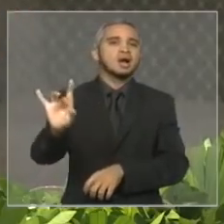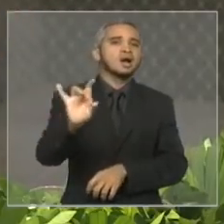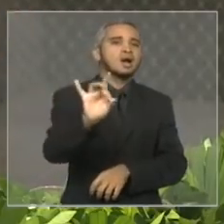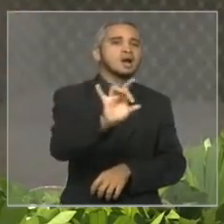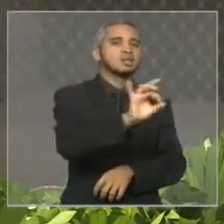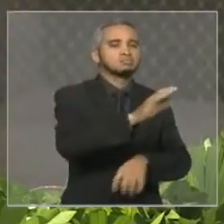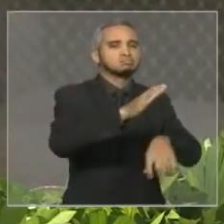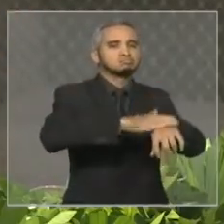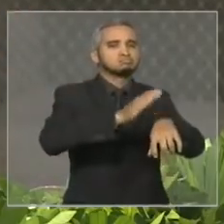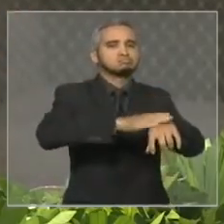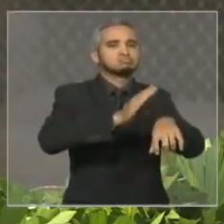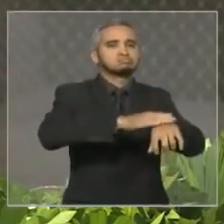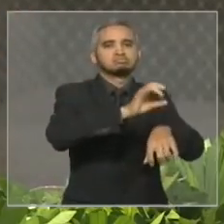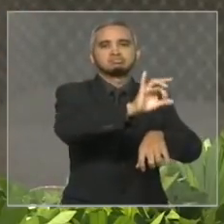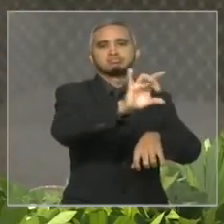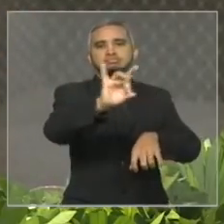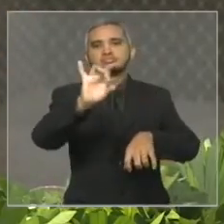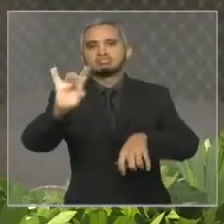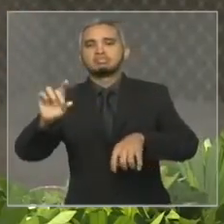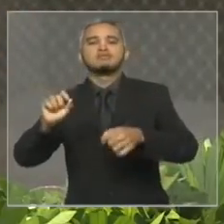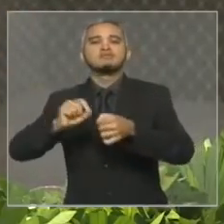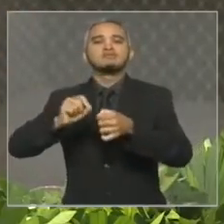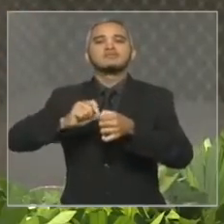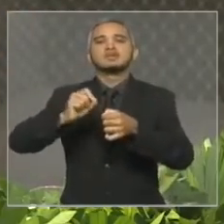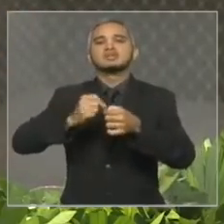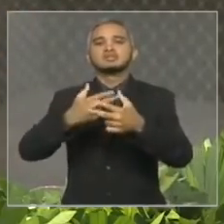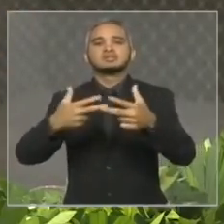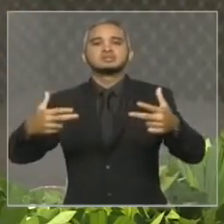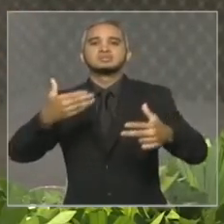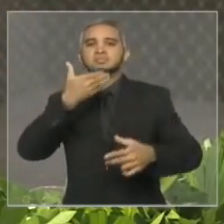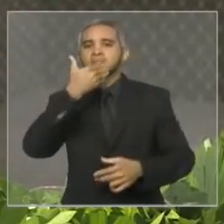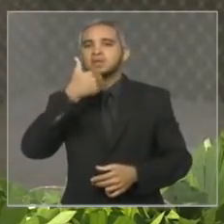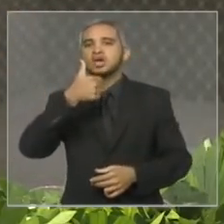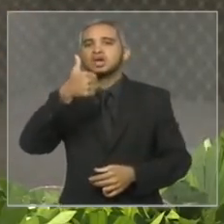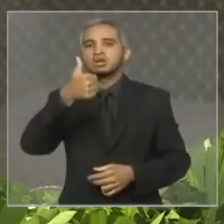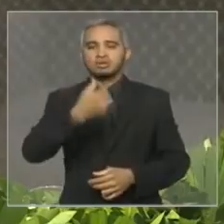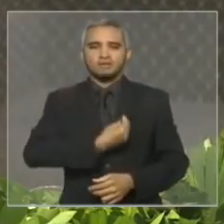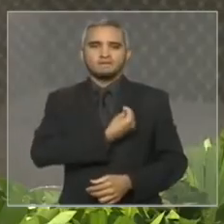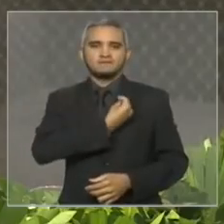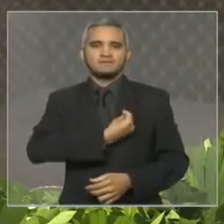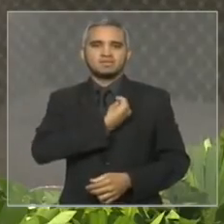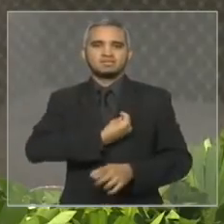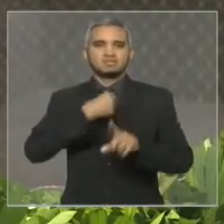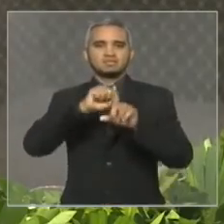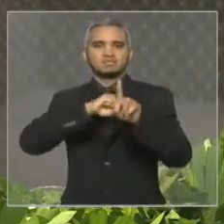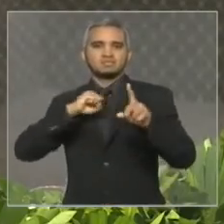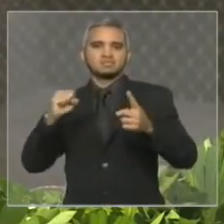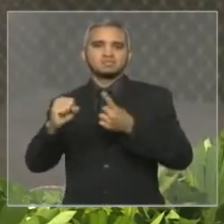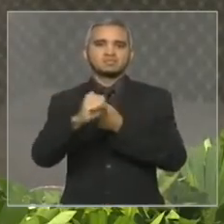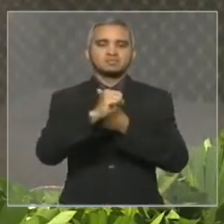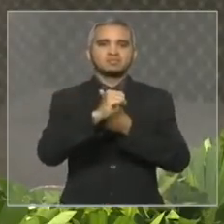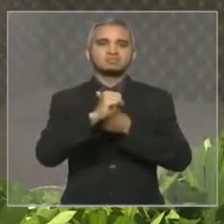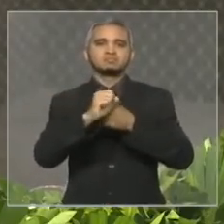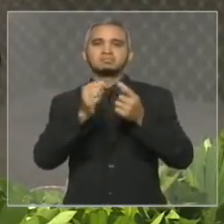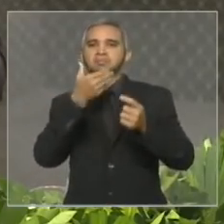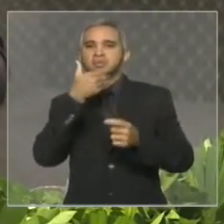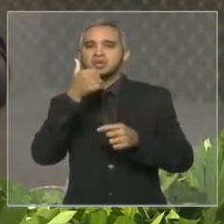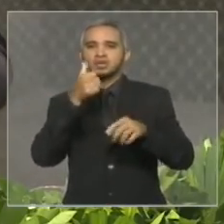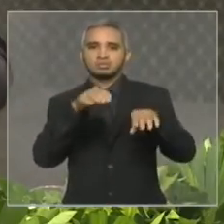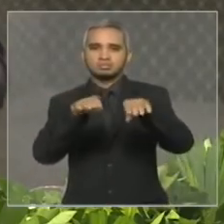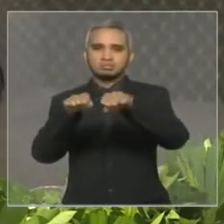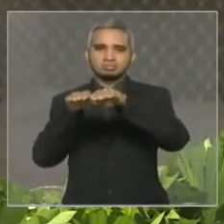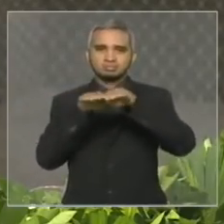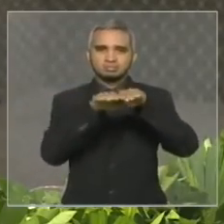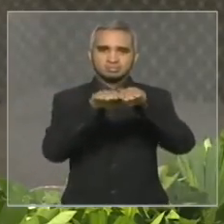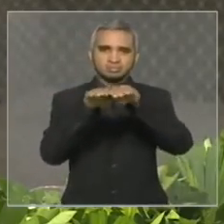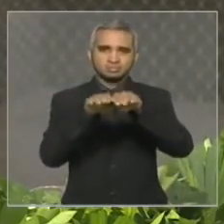seu tempo fazer o melhor para que nós possamos viver numa sociedade mais justa para todos lembro